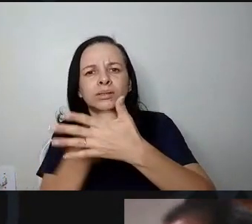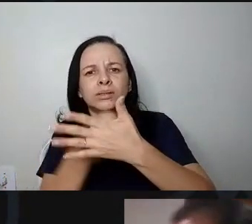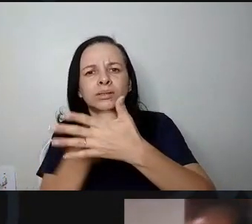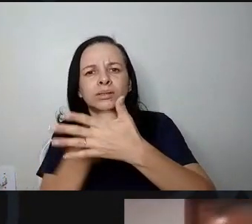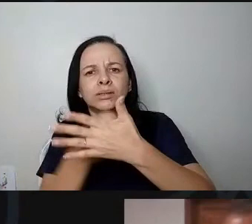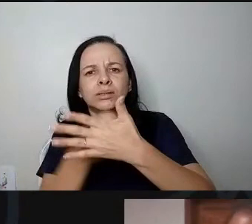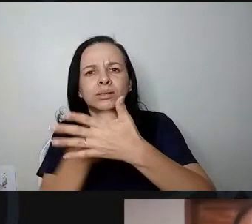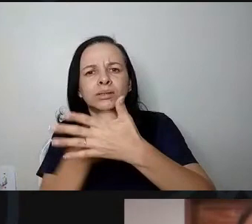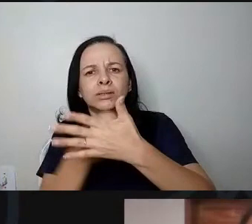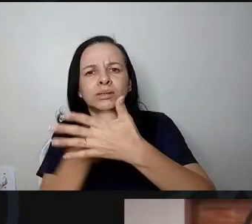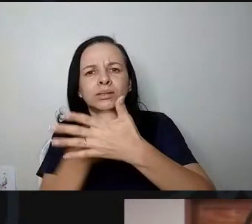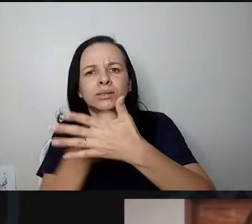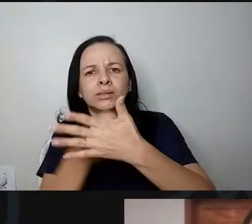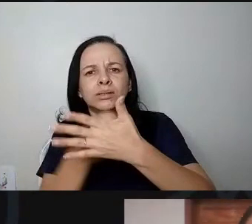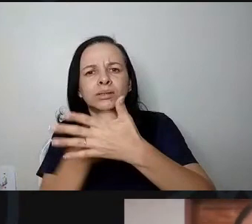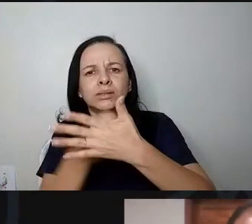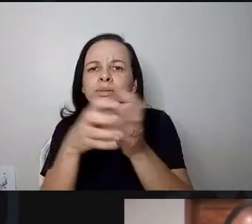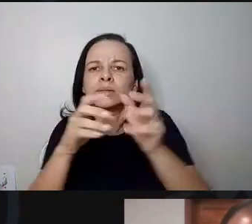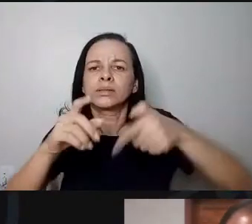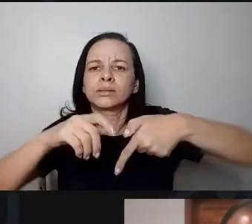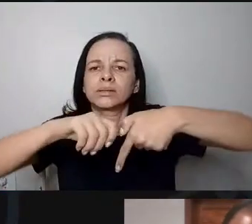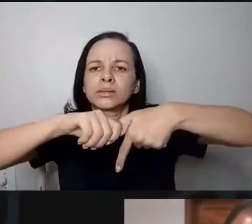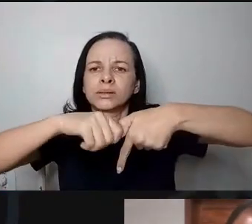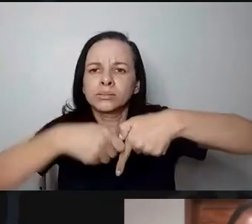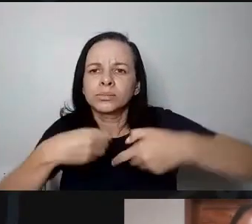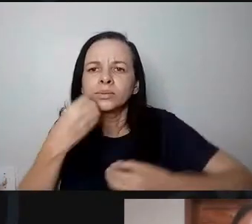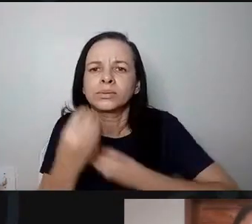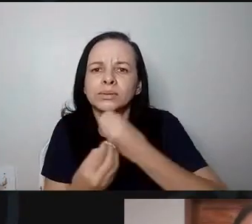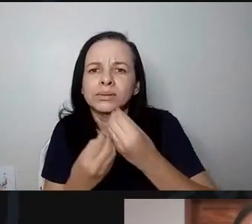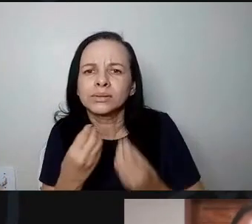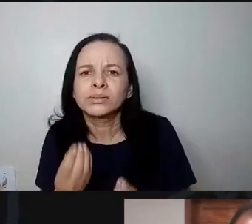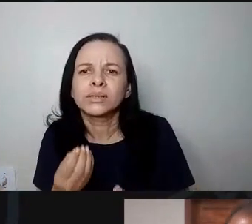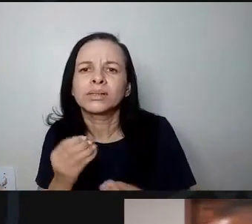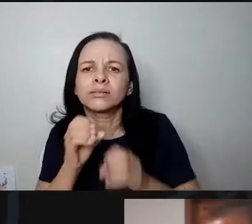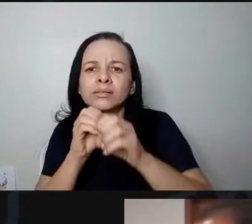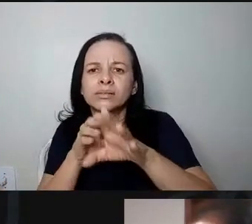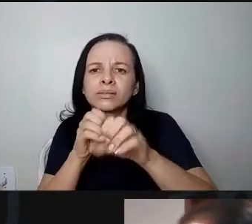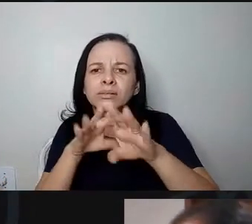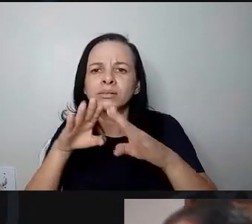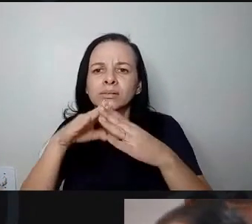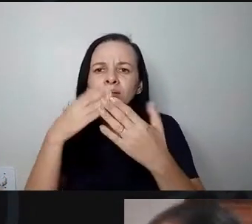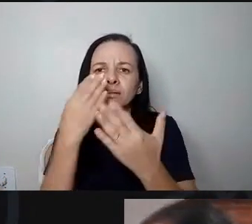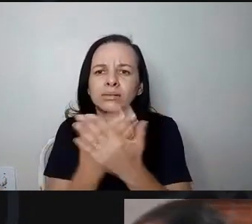seus territórios. Essa é uma temática aí que Tiago também tem discutido, tem estudado bastante.